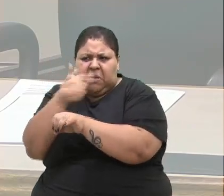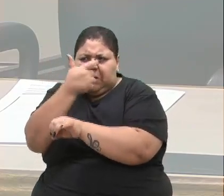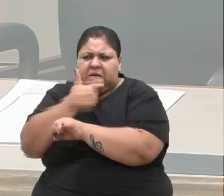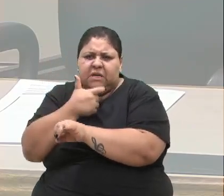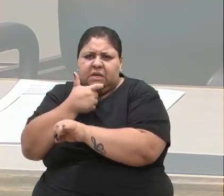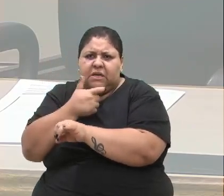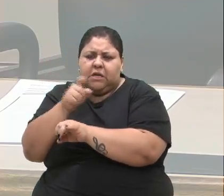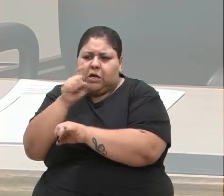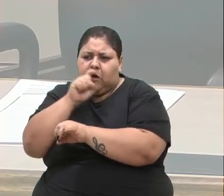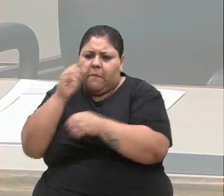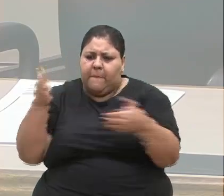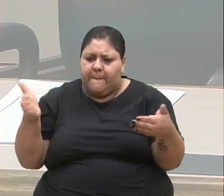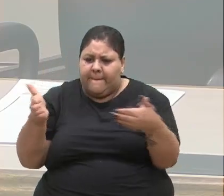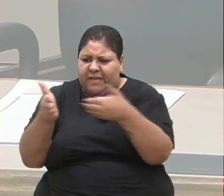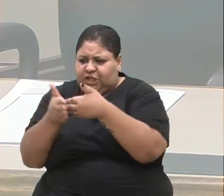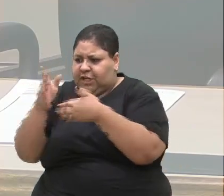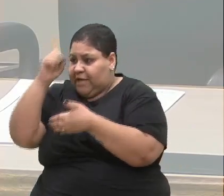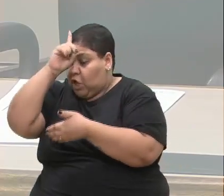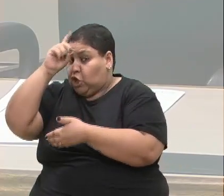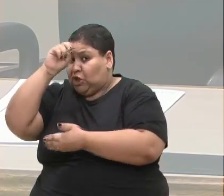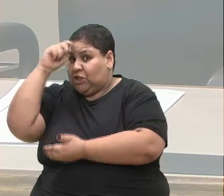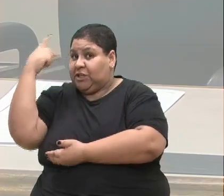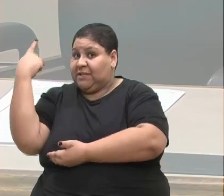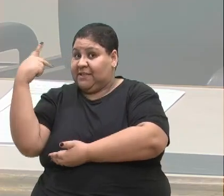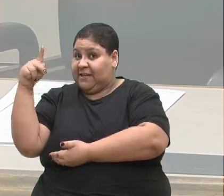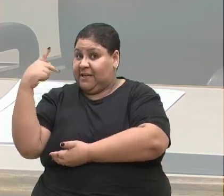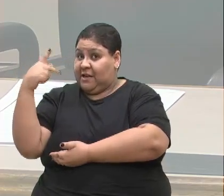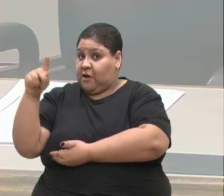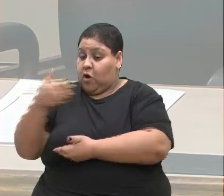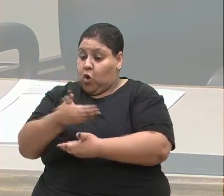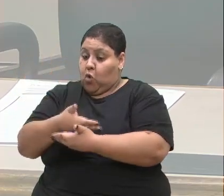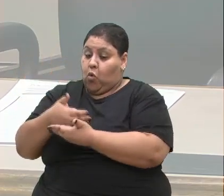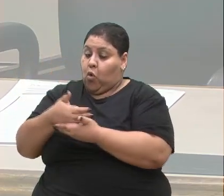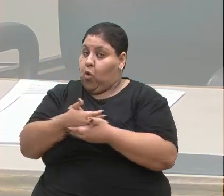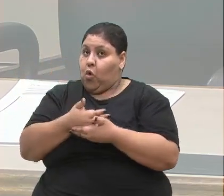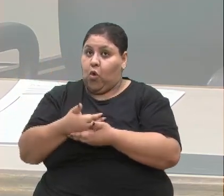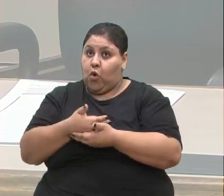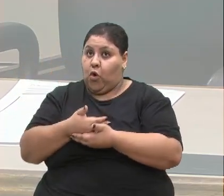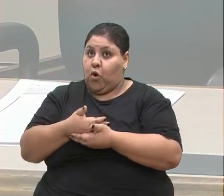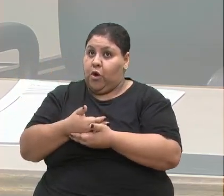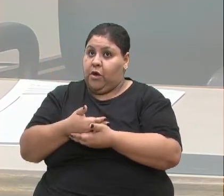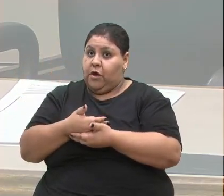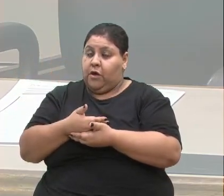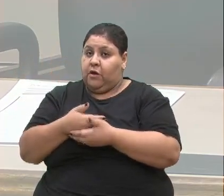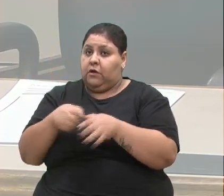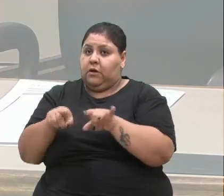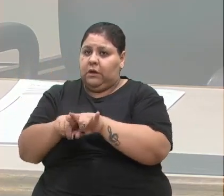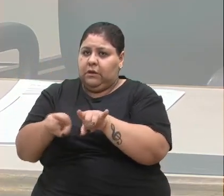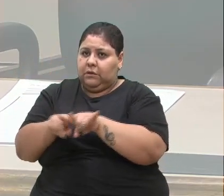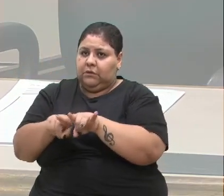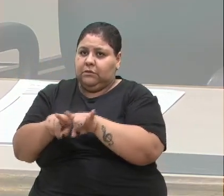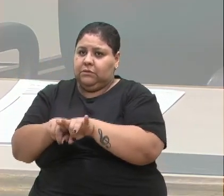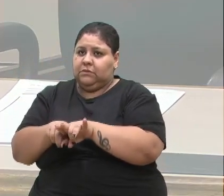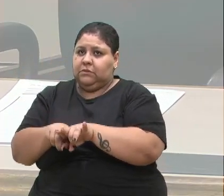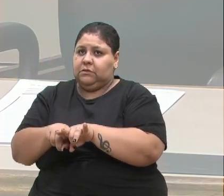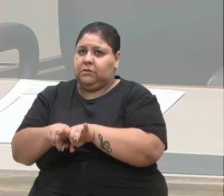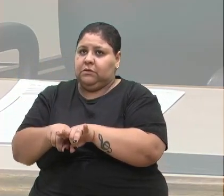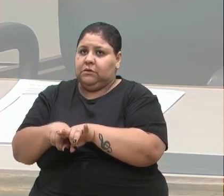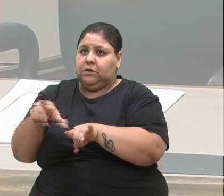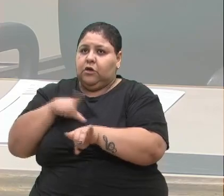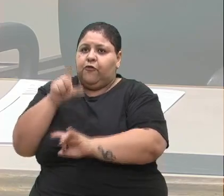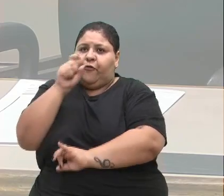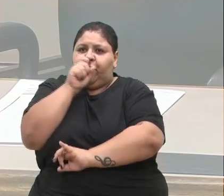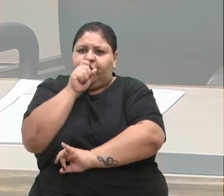a mãe chega com a criança no Hospital Pompeia, com a criança cianótica e hipotérmica,